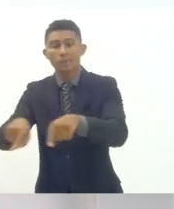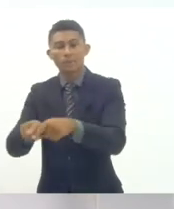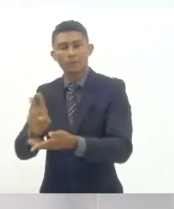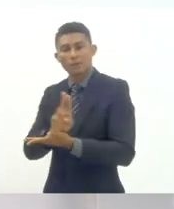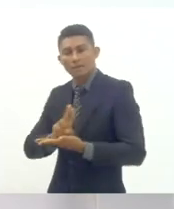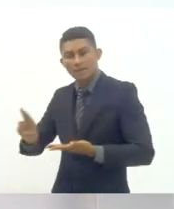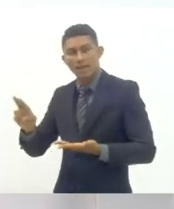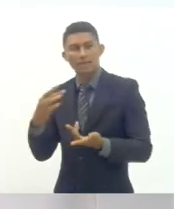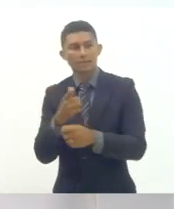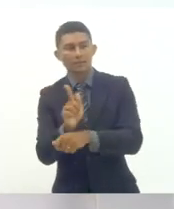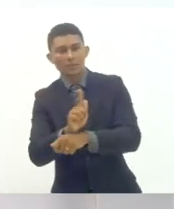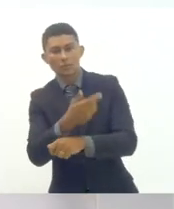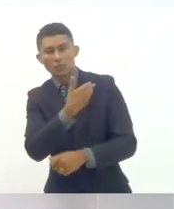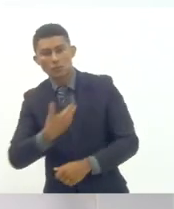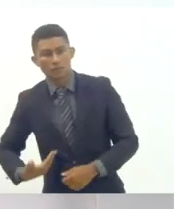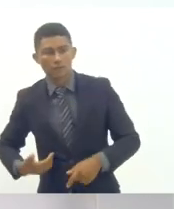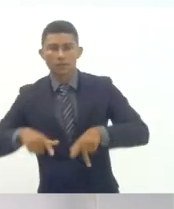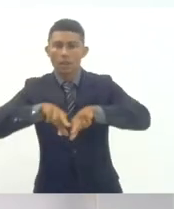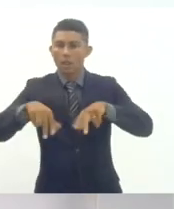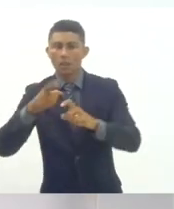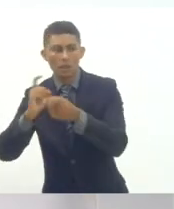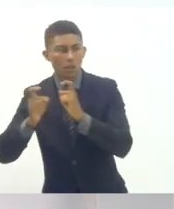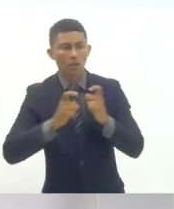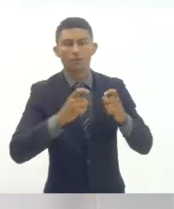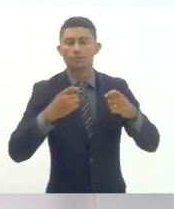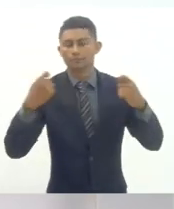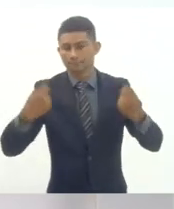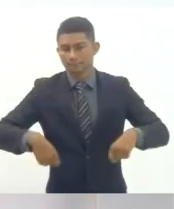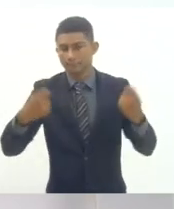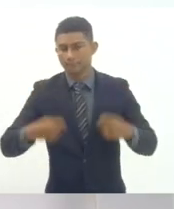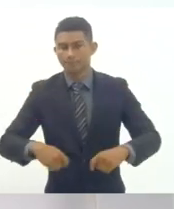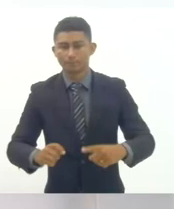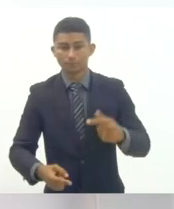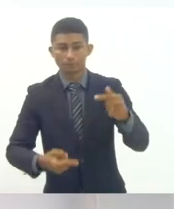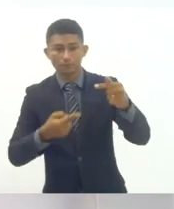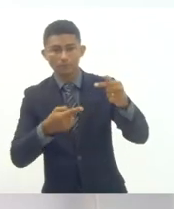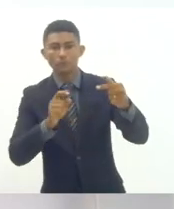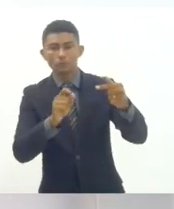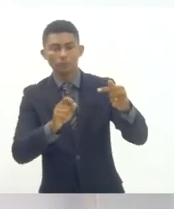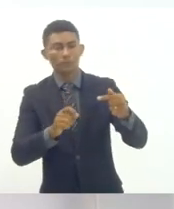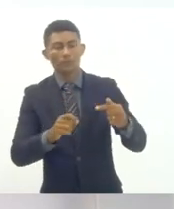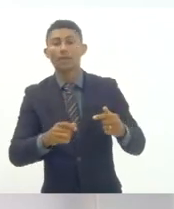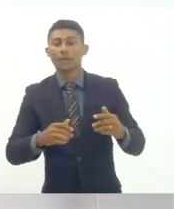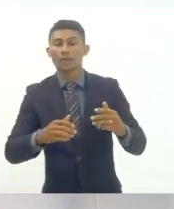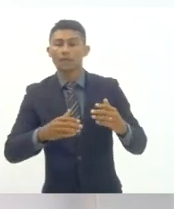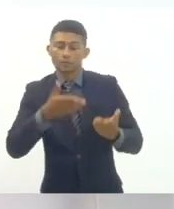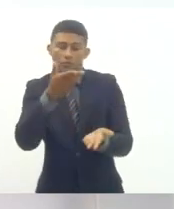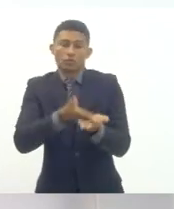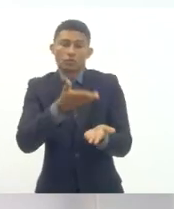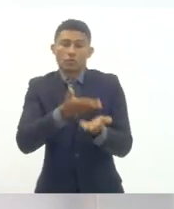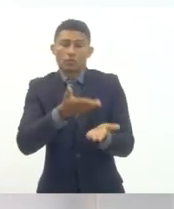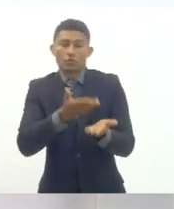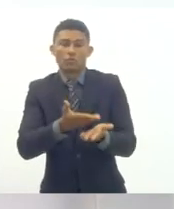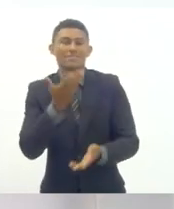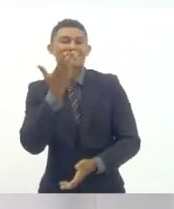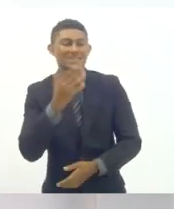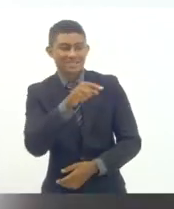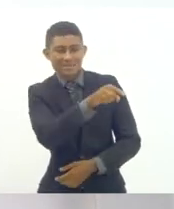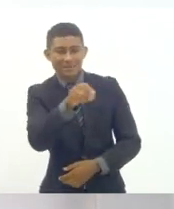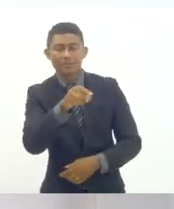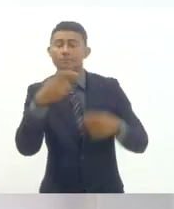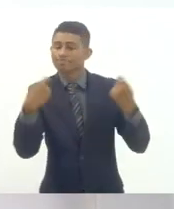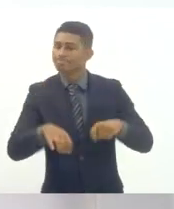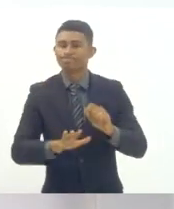gestores públicos garantir a implementação da educação infantil do campo do direito ao acesso